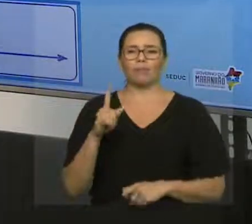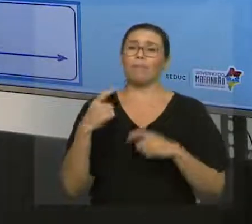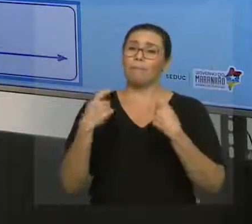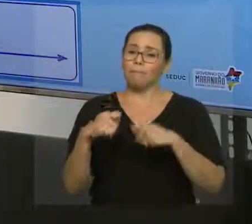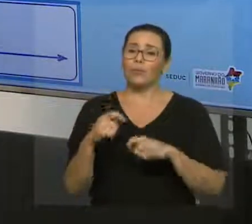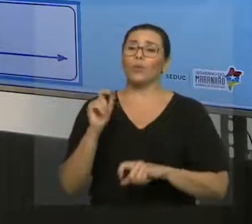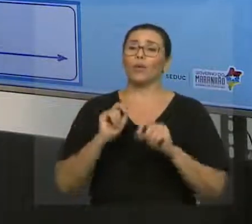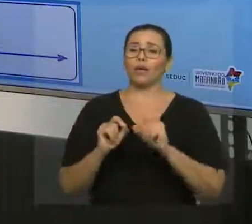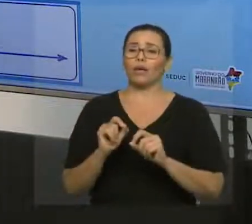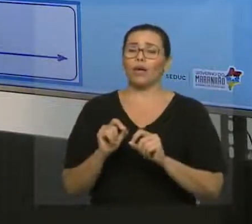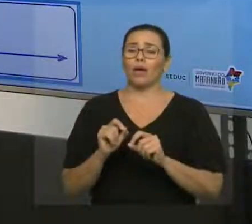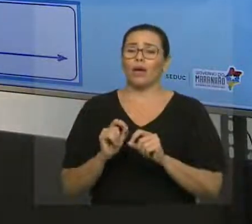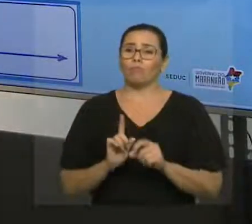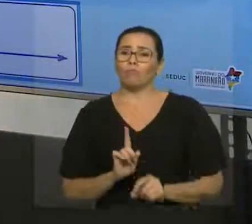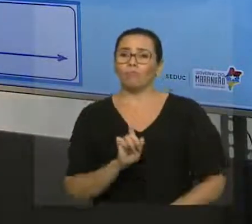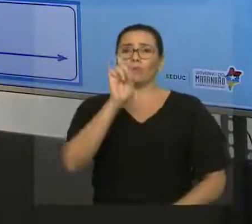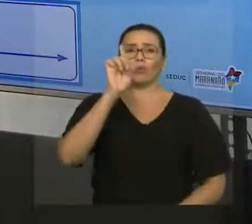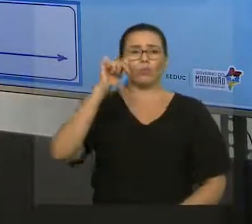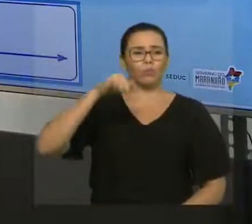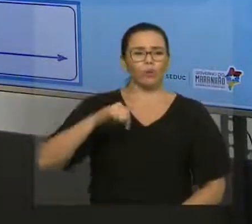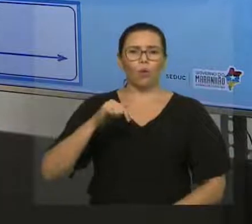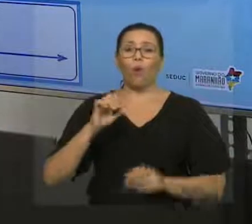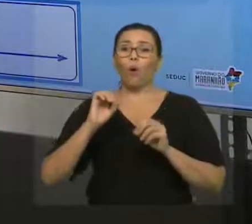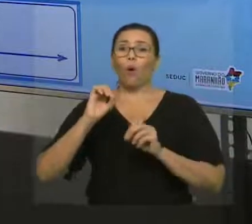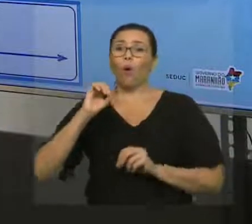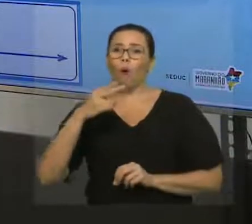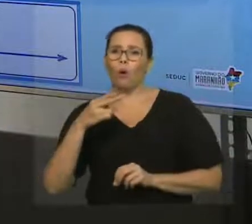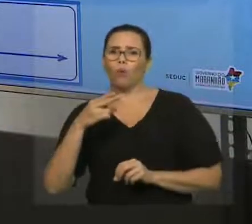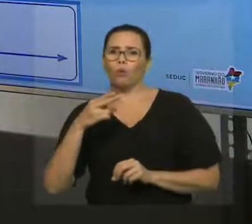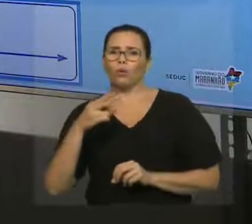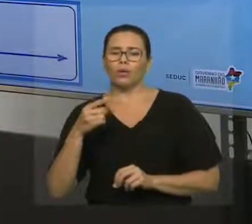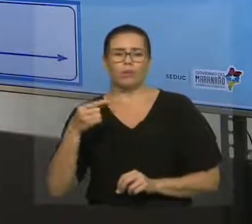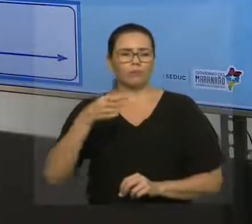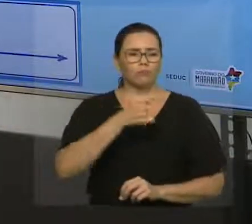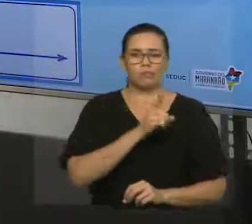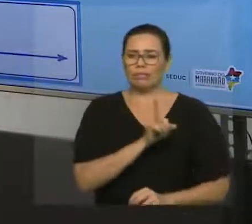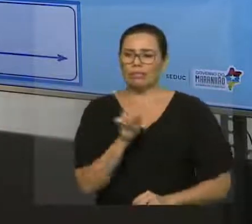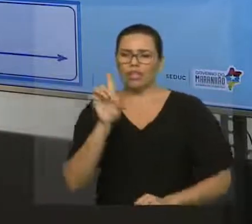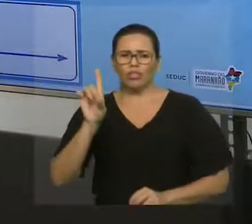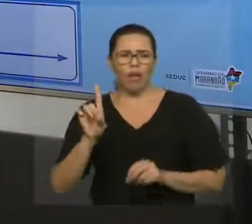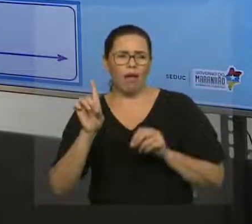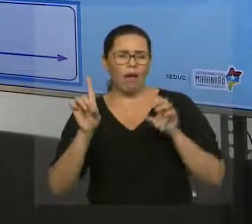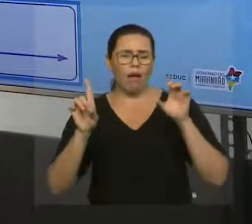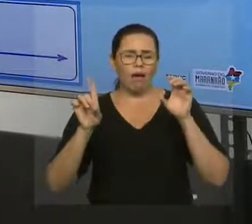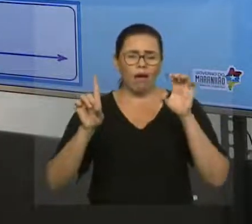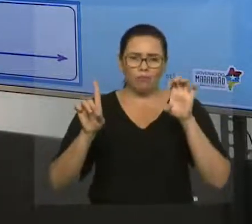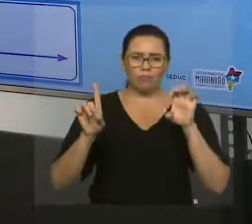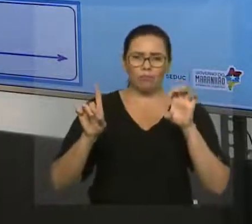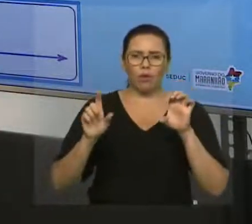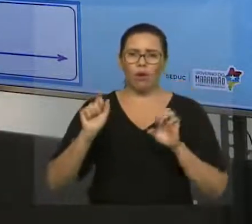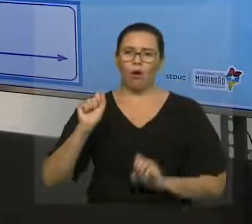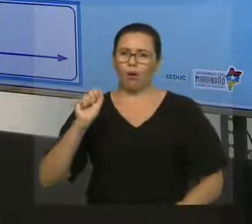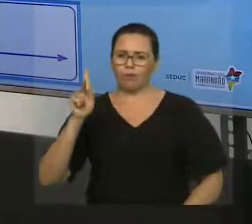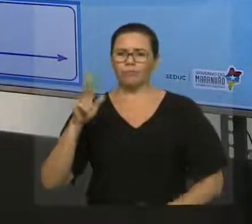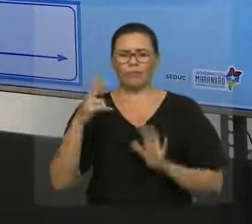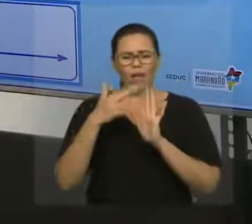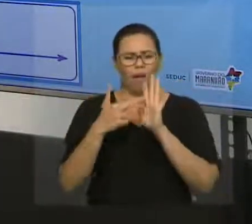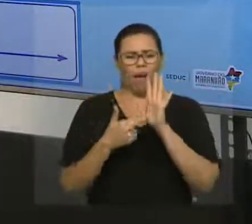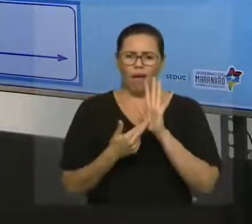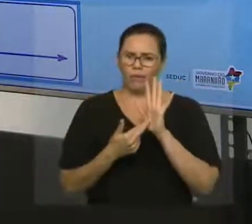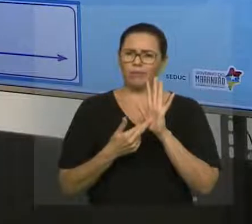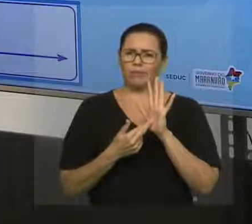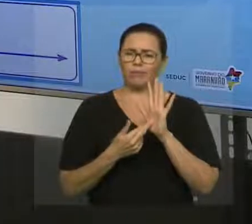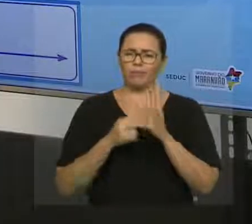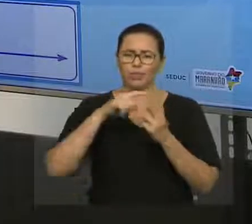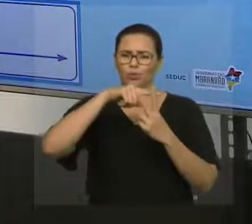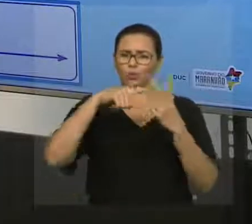sentido. Ok? Então vamos lá. Para fazer isso, eu tenho geralmente duas regras que a gente utiliza. É uma regrinha que a gente chama de